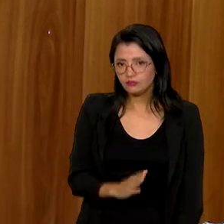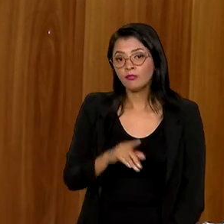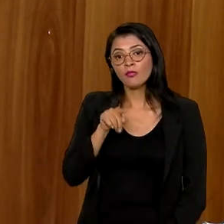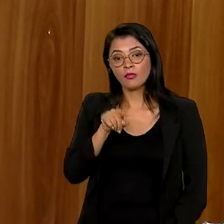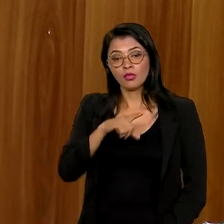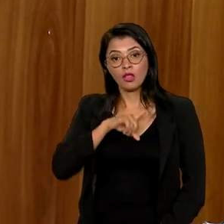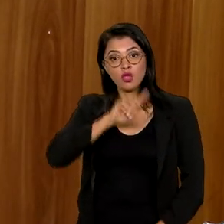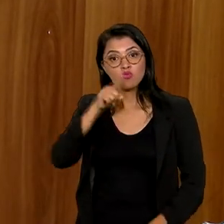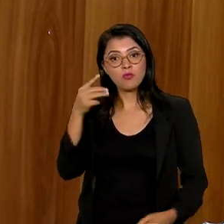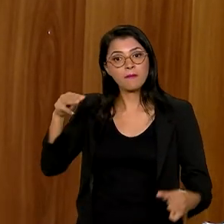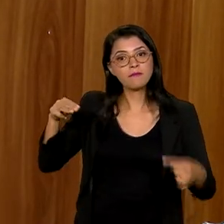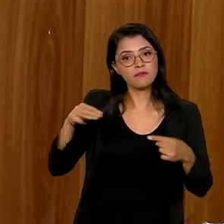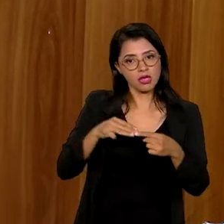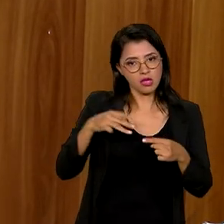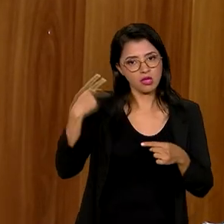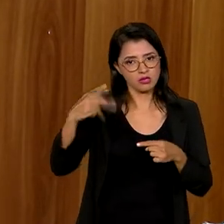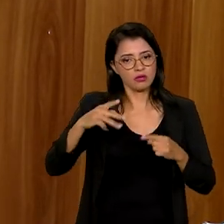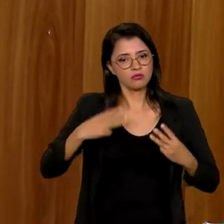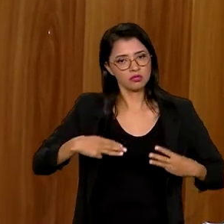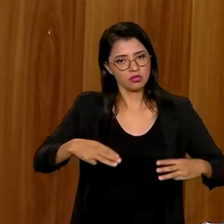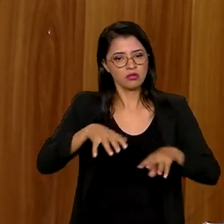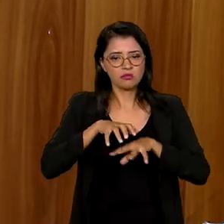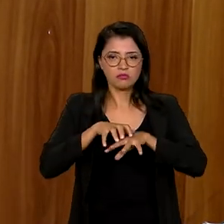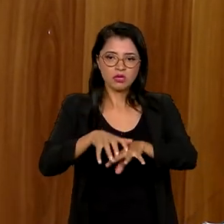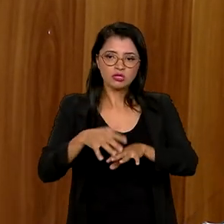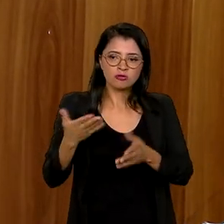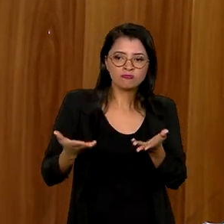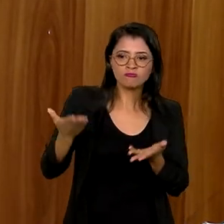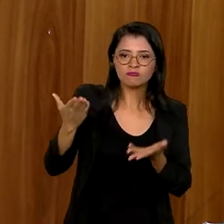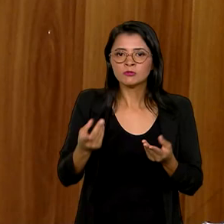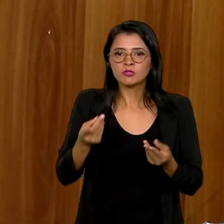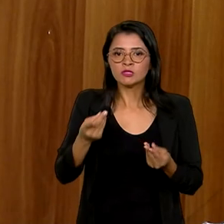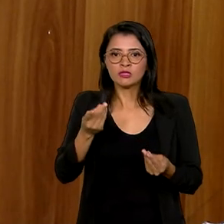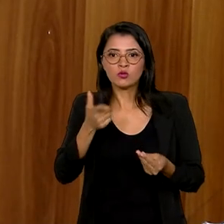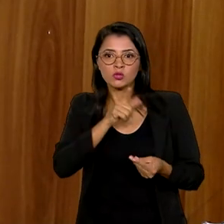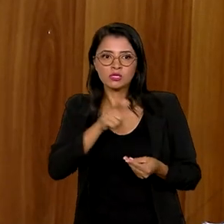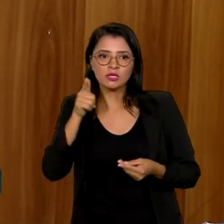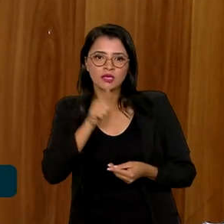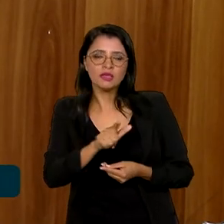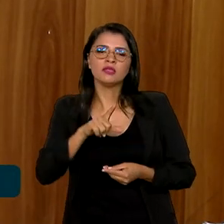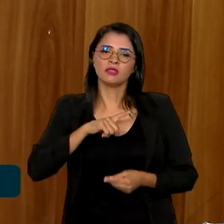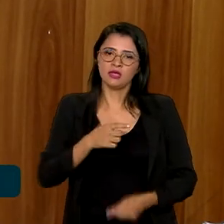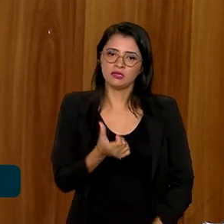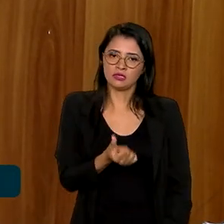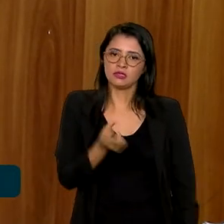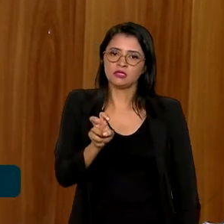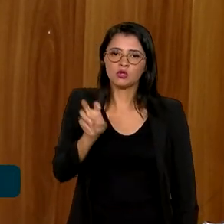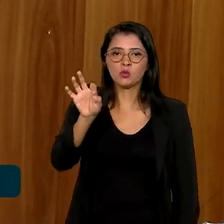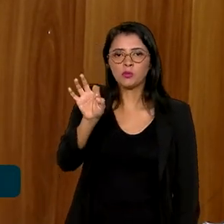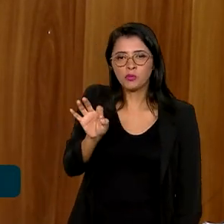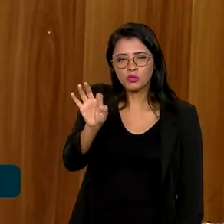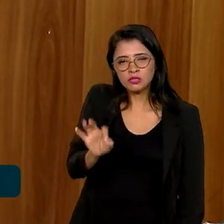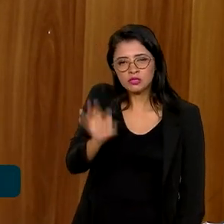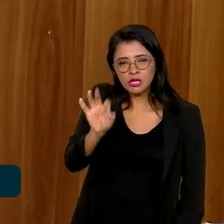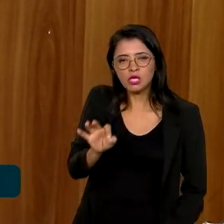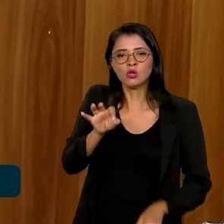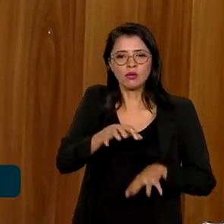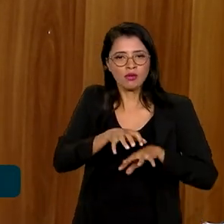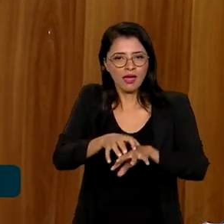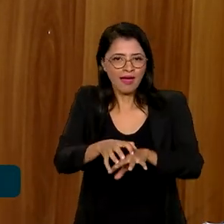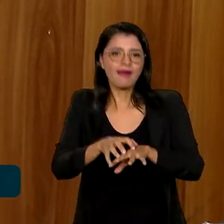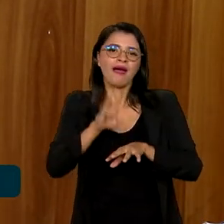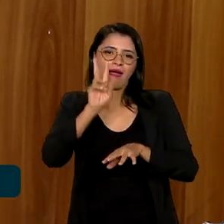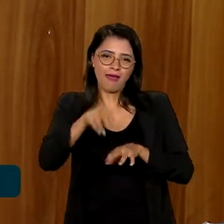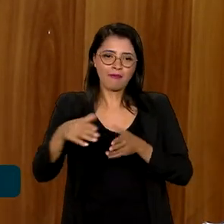Existe uma meta do Ministério do Transporte de trazer o equilíbrio maior da matriz de transporte. Nós temos 65% das cargas movimentadas no país por rodovia